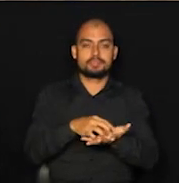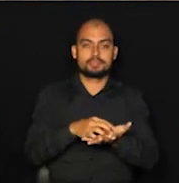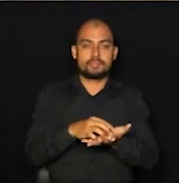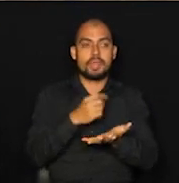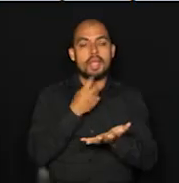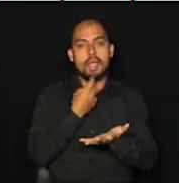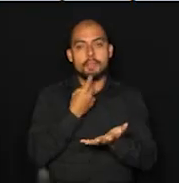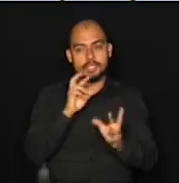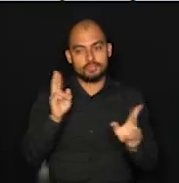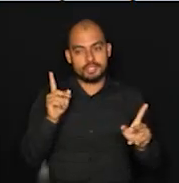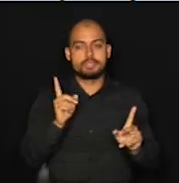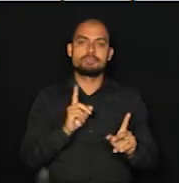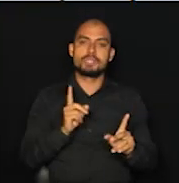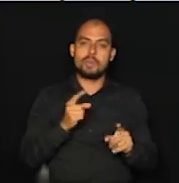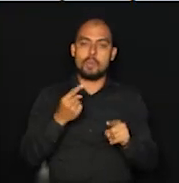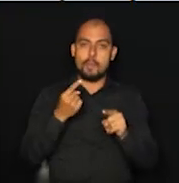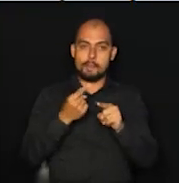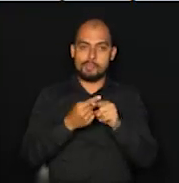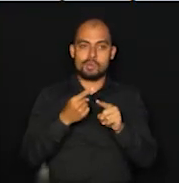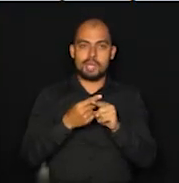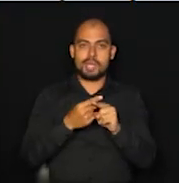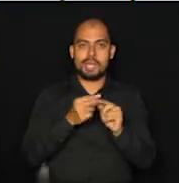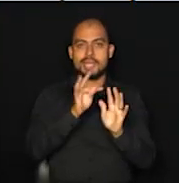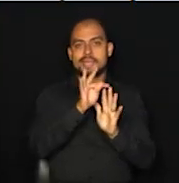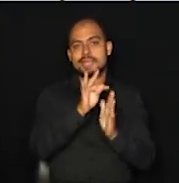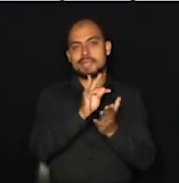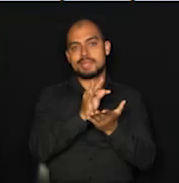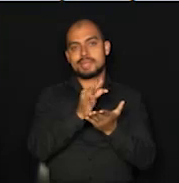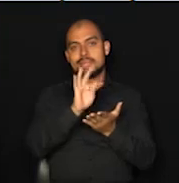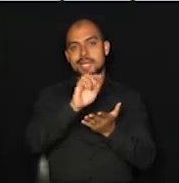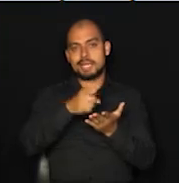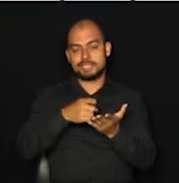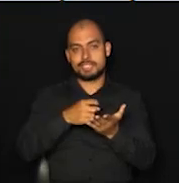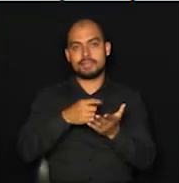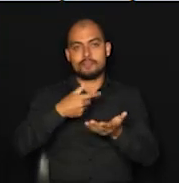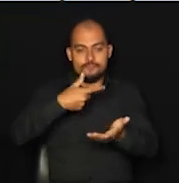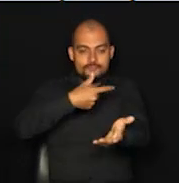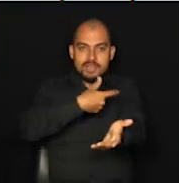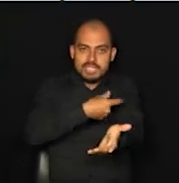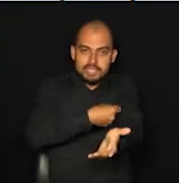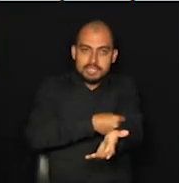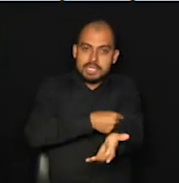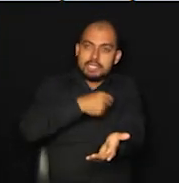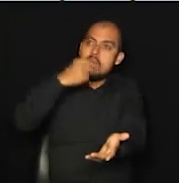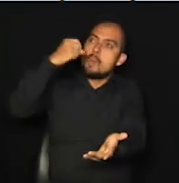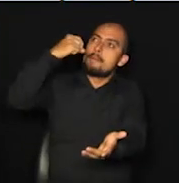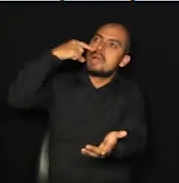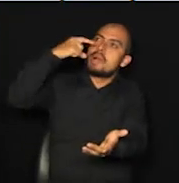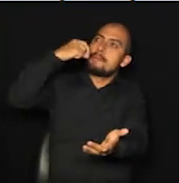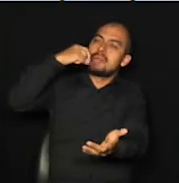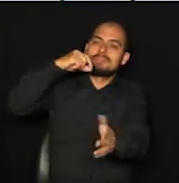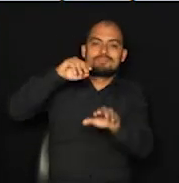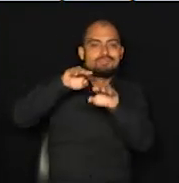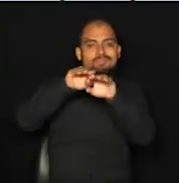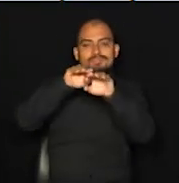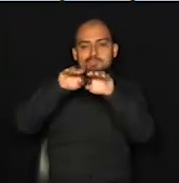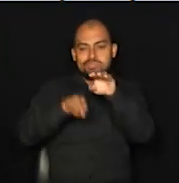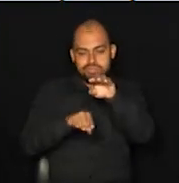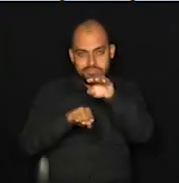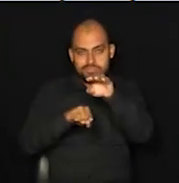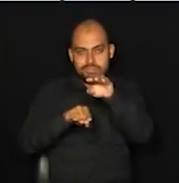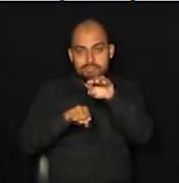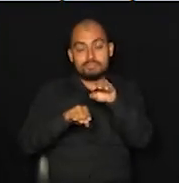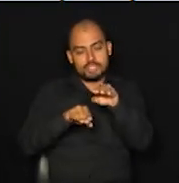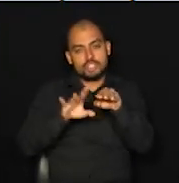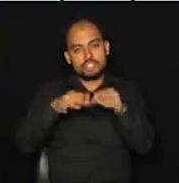nós estamos com a taxa de cobertura da vacinação muito aquém do ideal. Já falamos aqui no Câmara Total